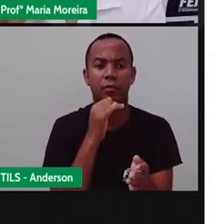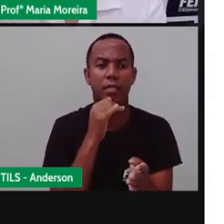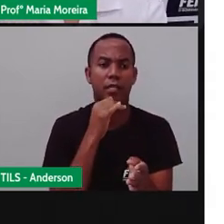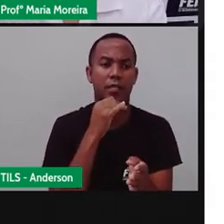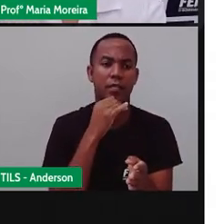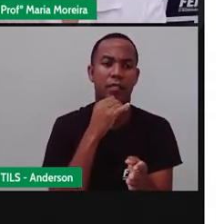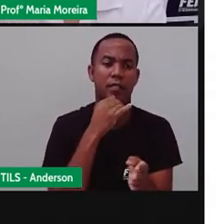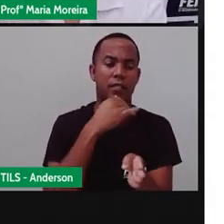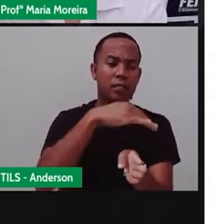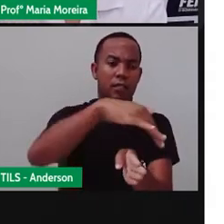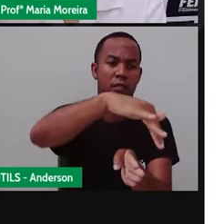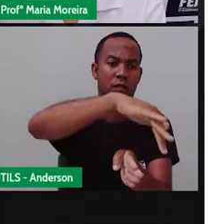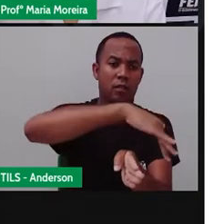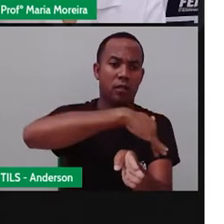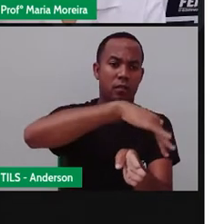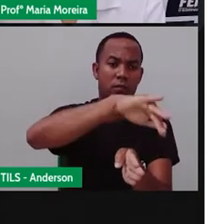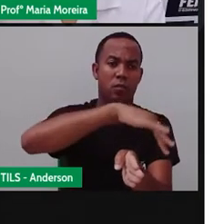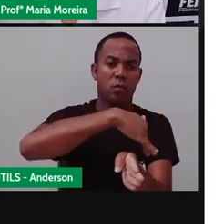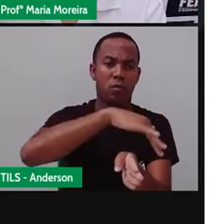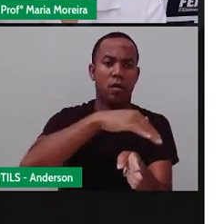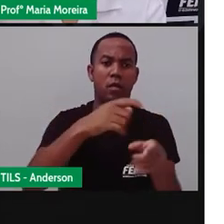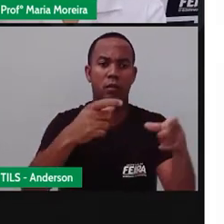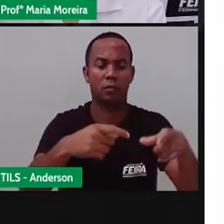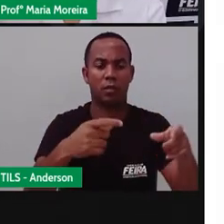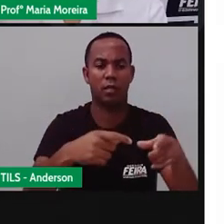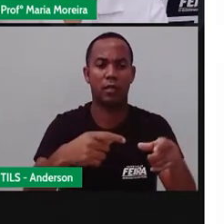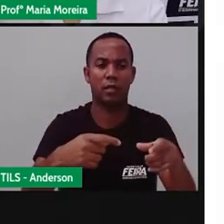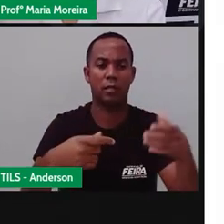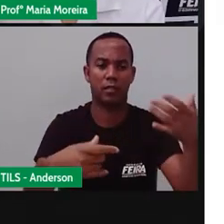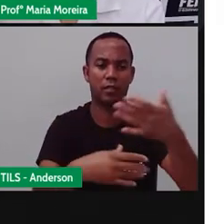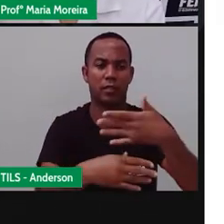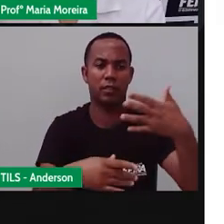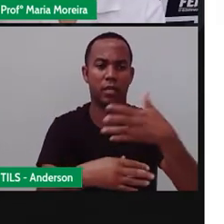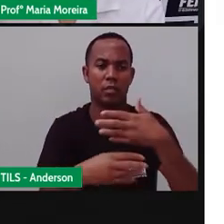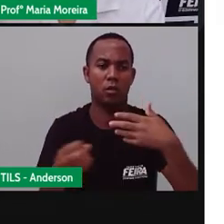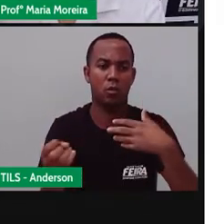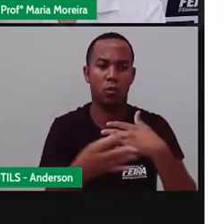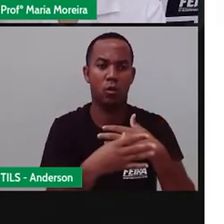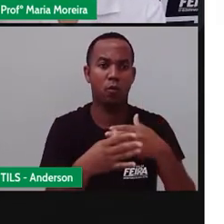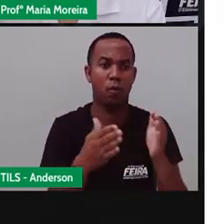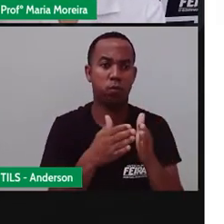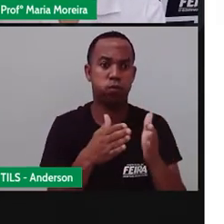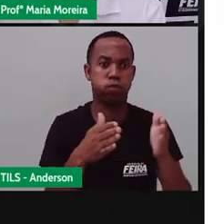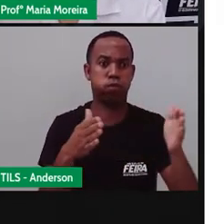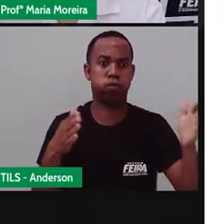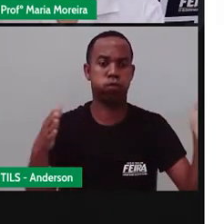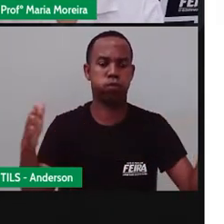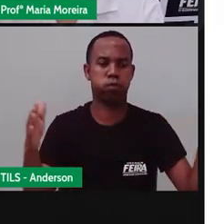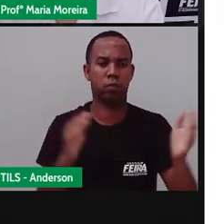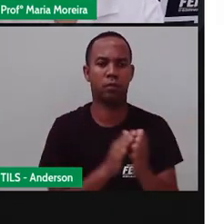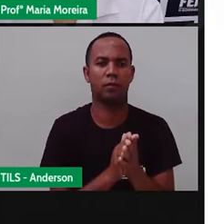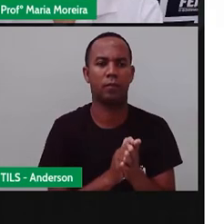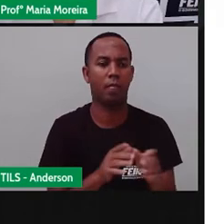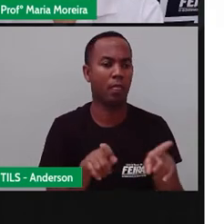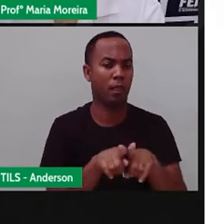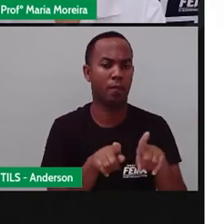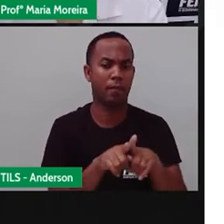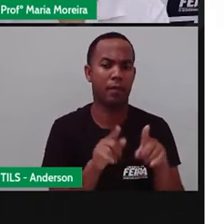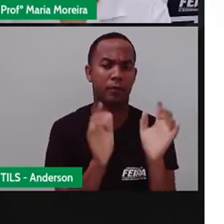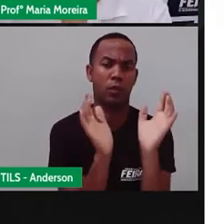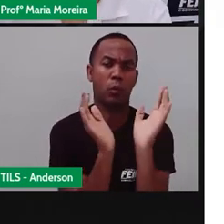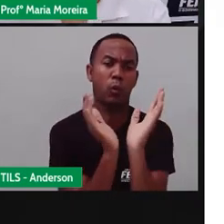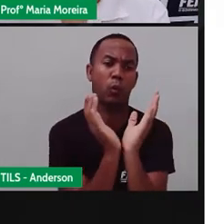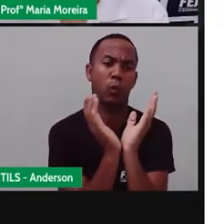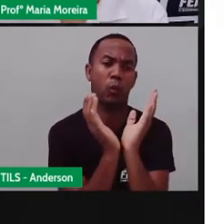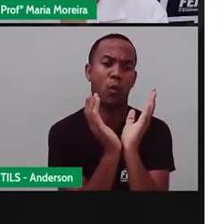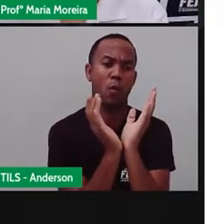vários pontos comerciais. Então, é um bairro que cresceu. Outro bairro que cresceu muito, Tomba. Não é isso?